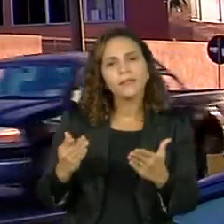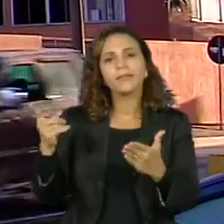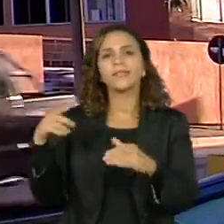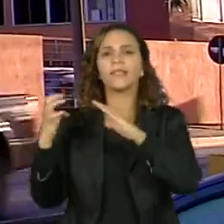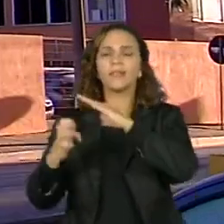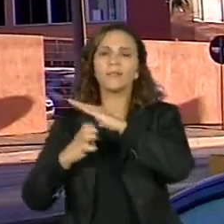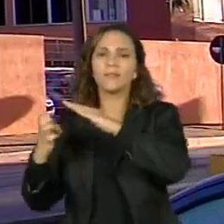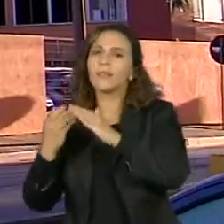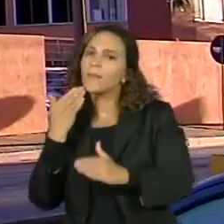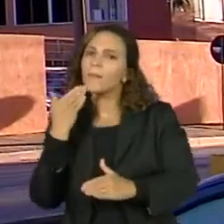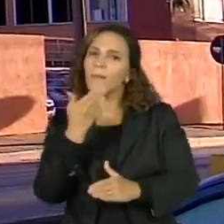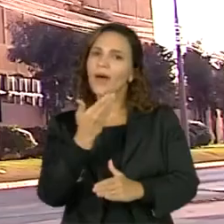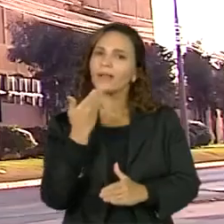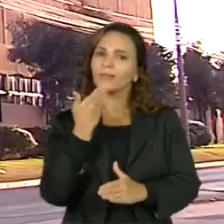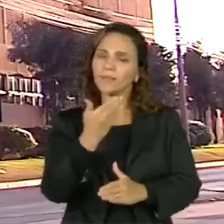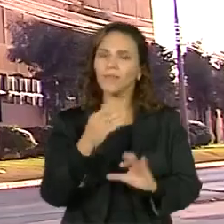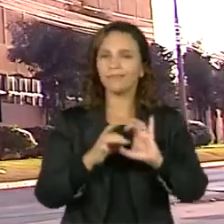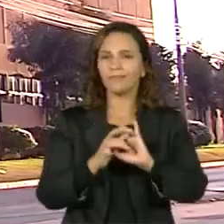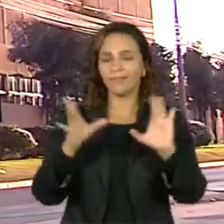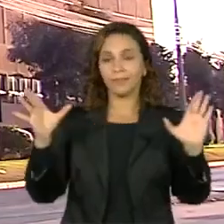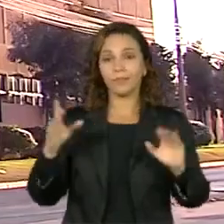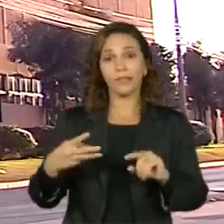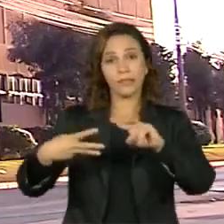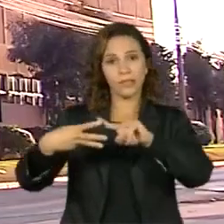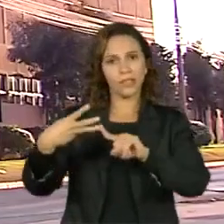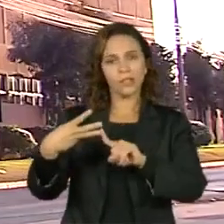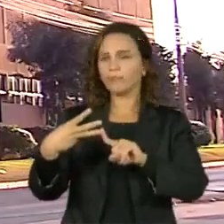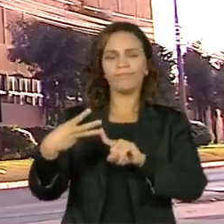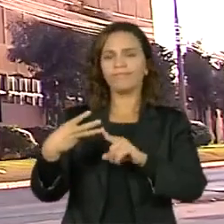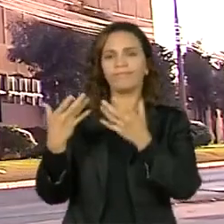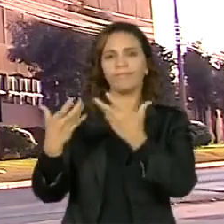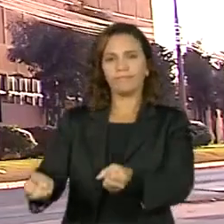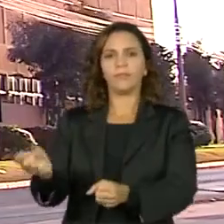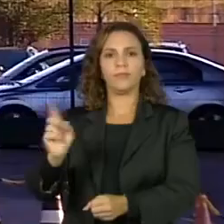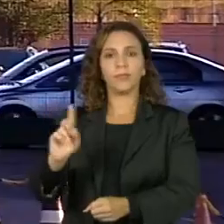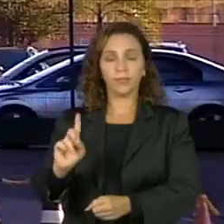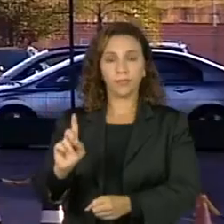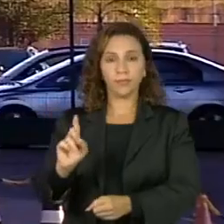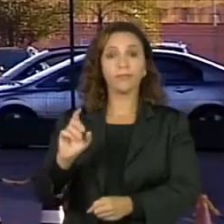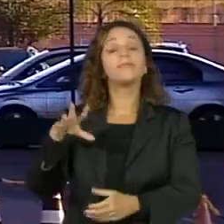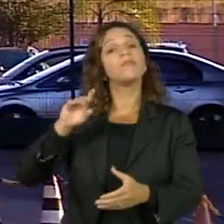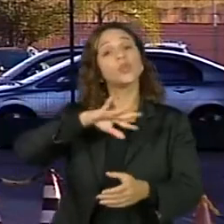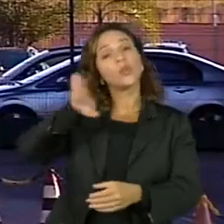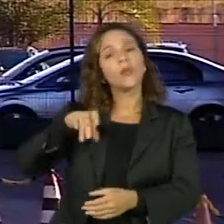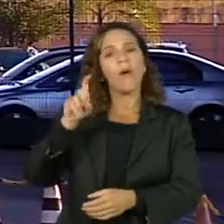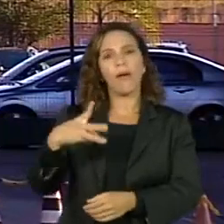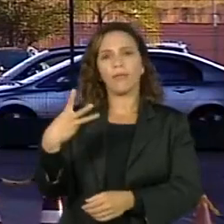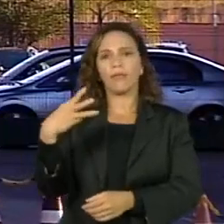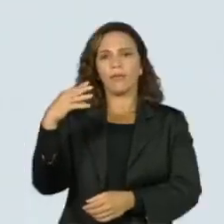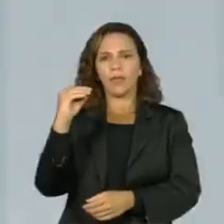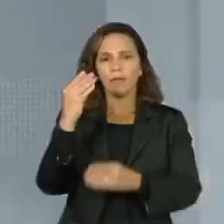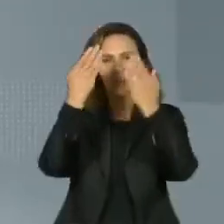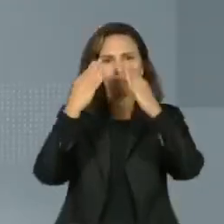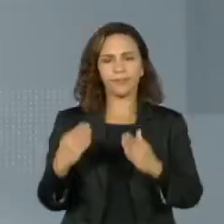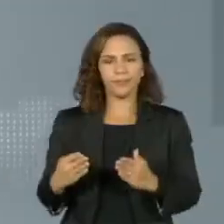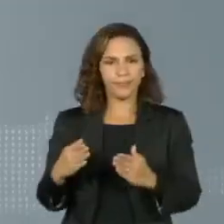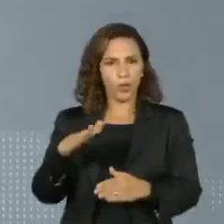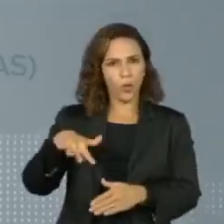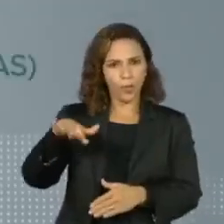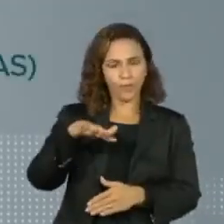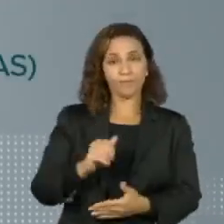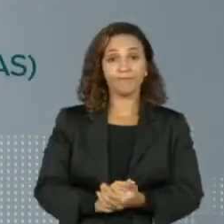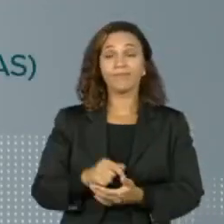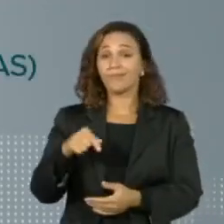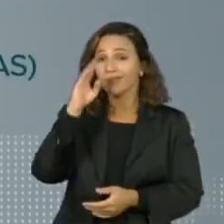das empresas fabricantes. Três já foram rejeitados. No total, são 30 sob análise. O Brasil